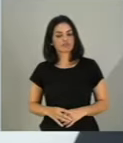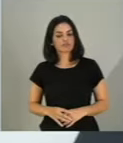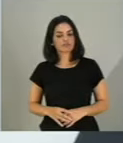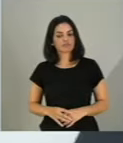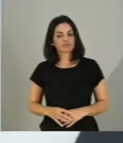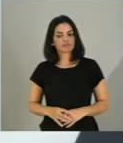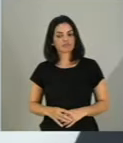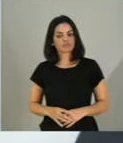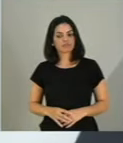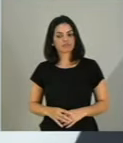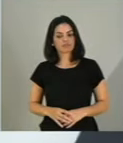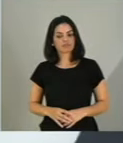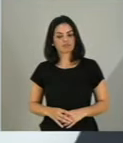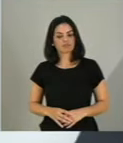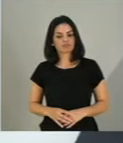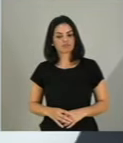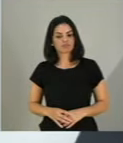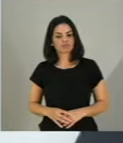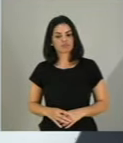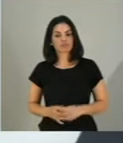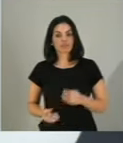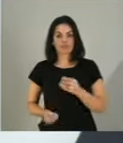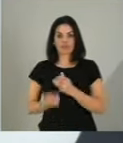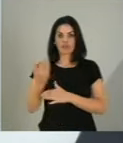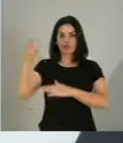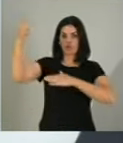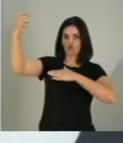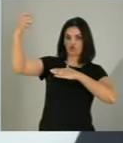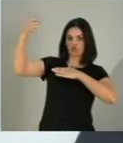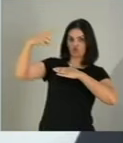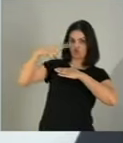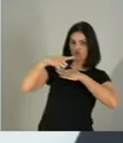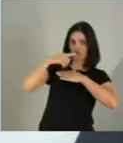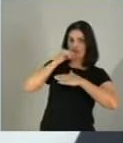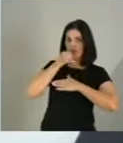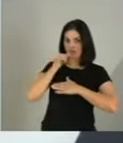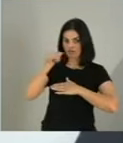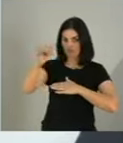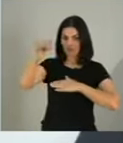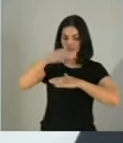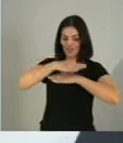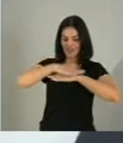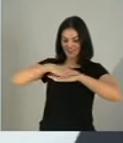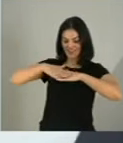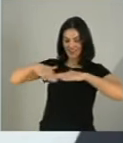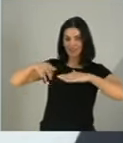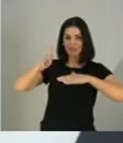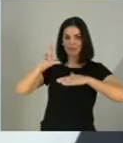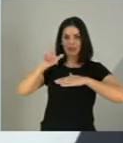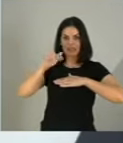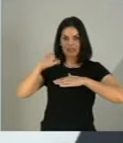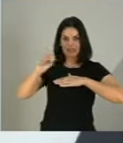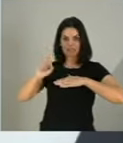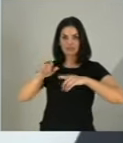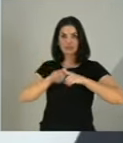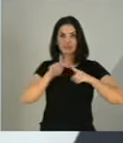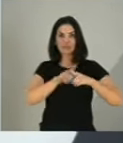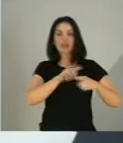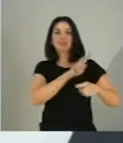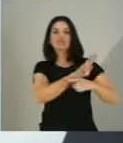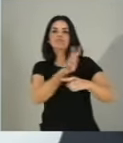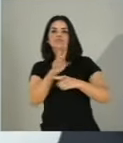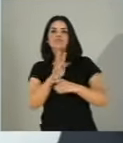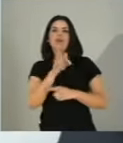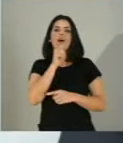ponto de vista na geração solar, maior extensão de placas como de preservação de recursos hídricos